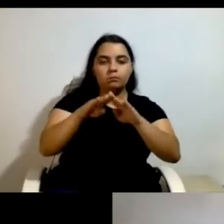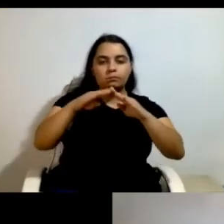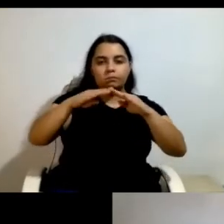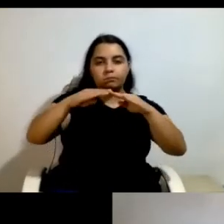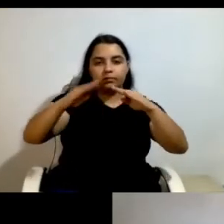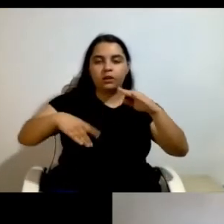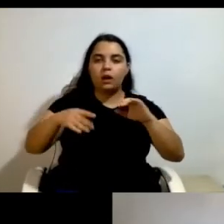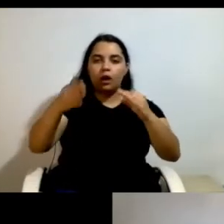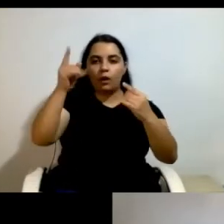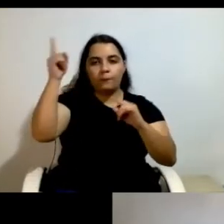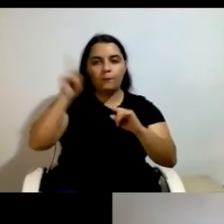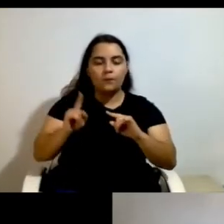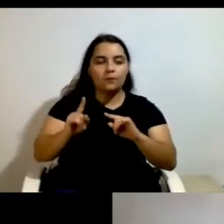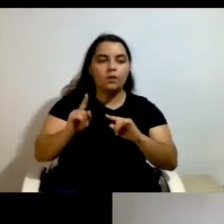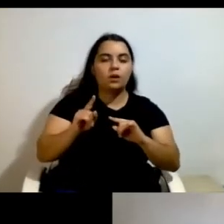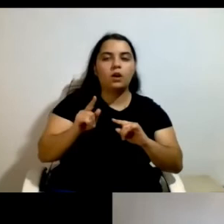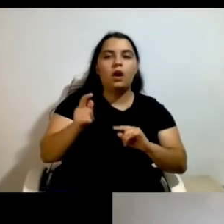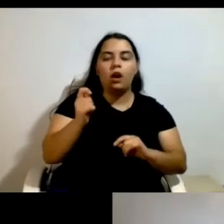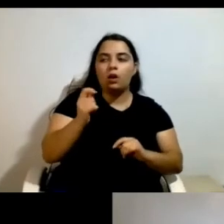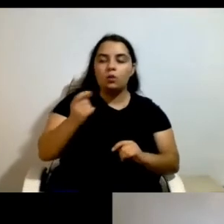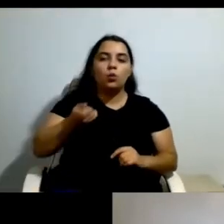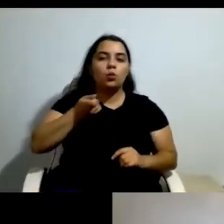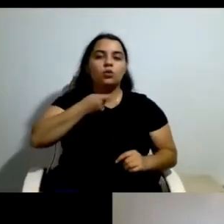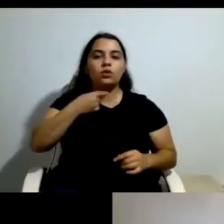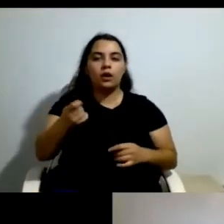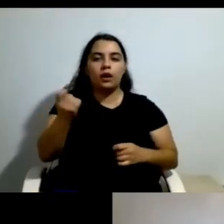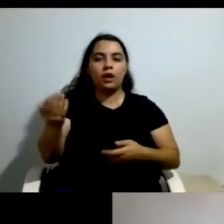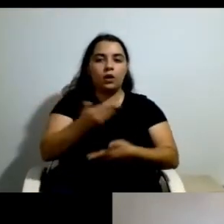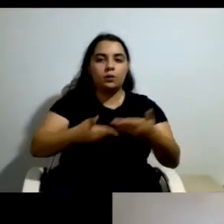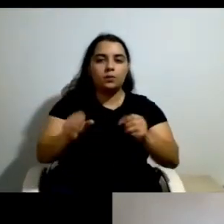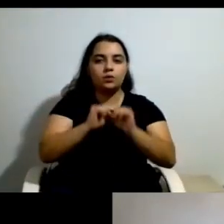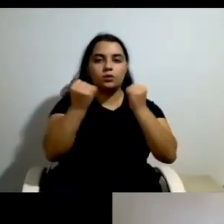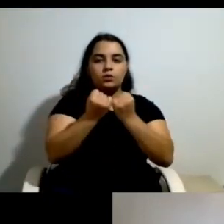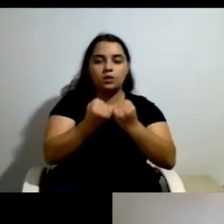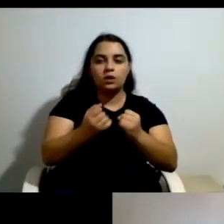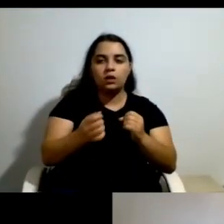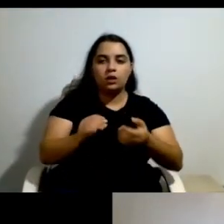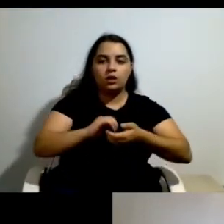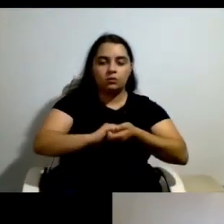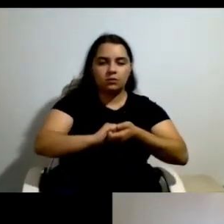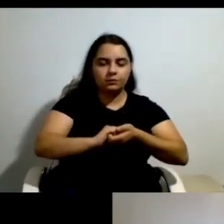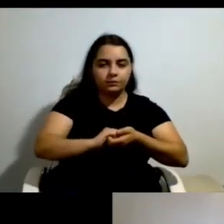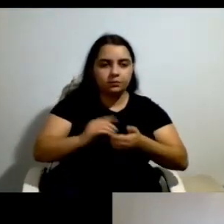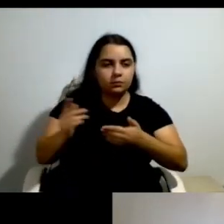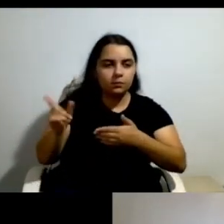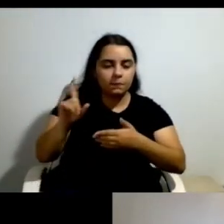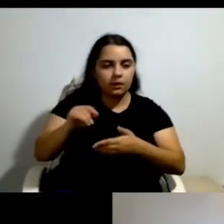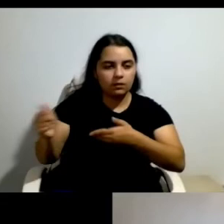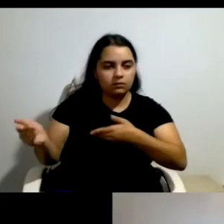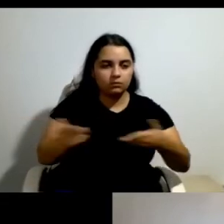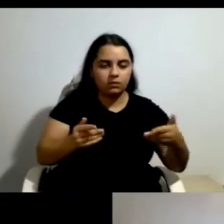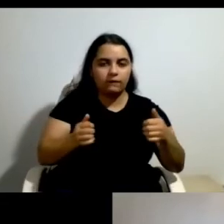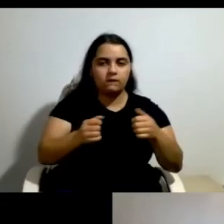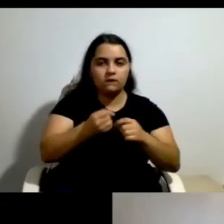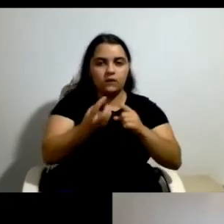-graduação em Economia Social Cooperativismo, Mutualismo e Solidariedade, e a convite em diversas entidades curriculares do mestrado de Intervenção